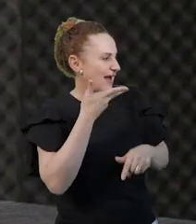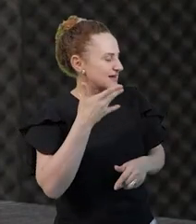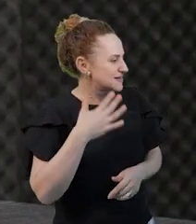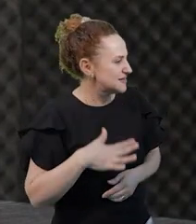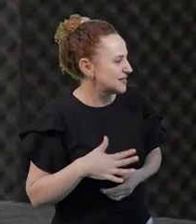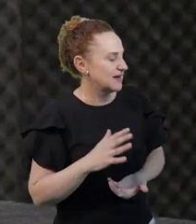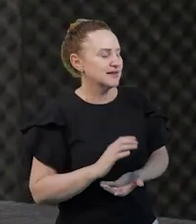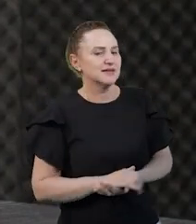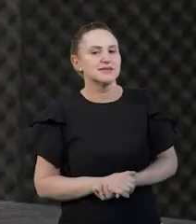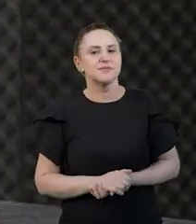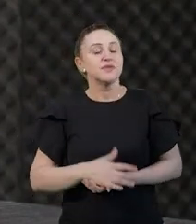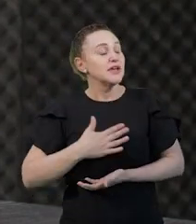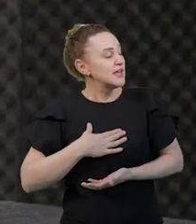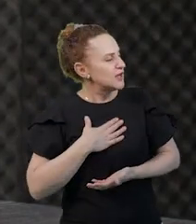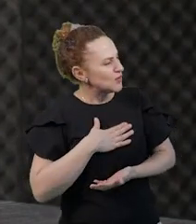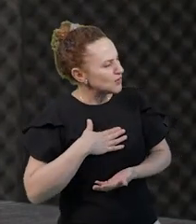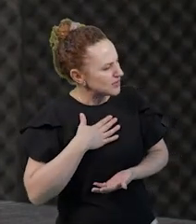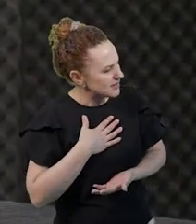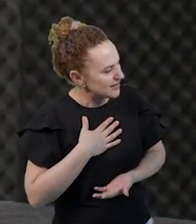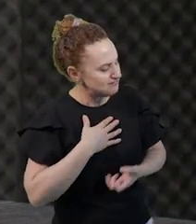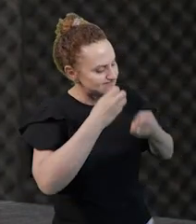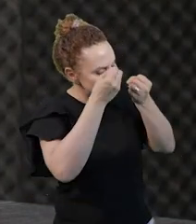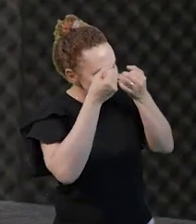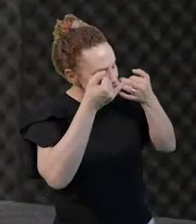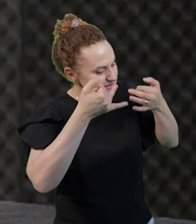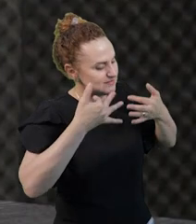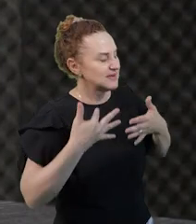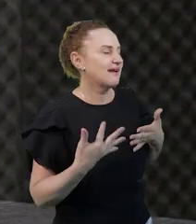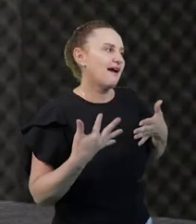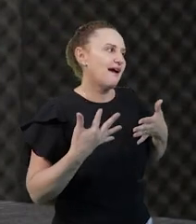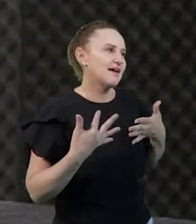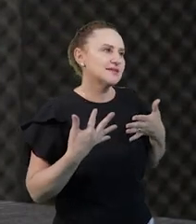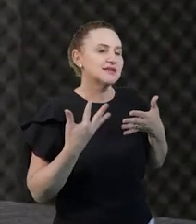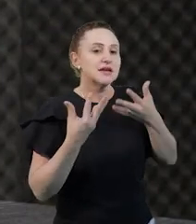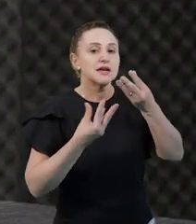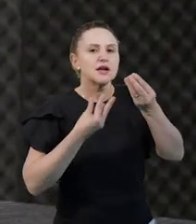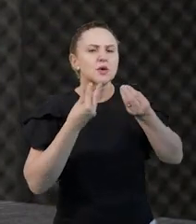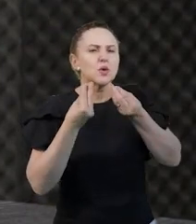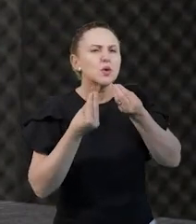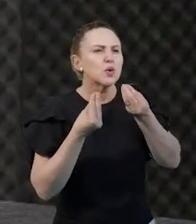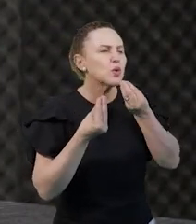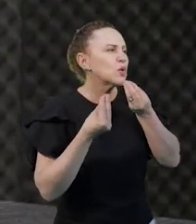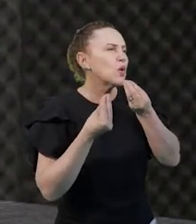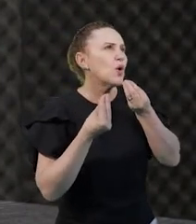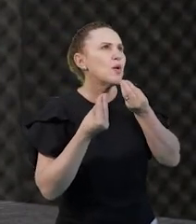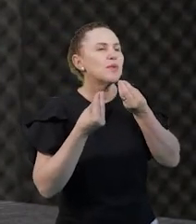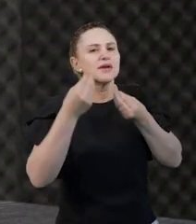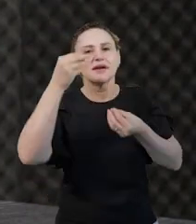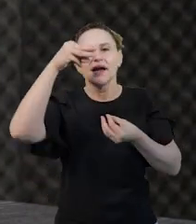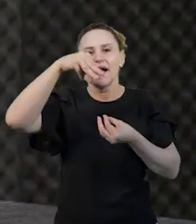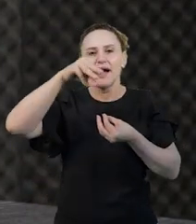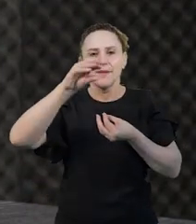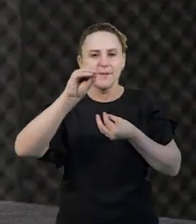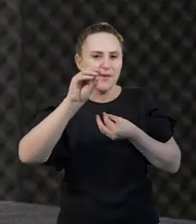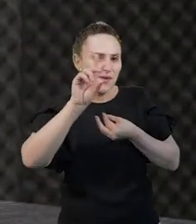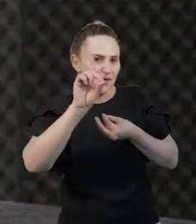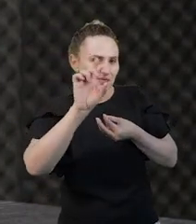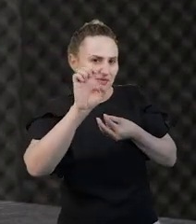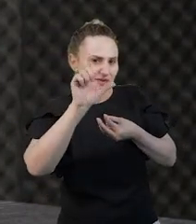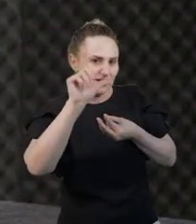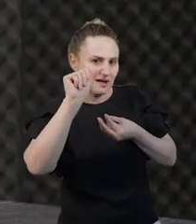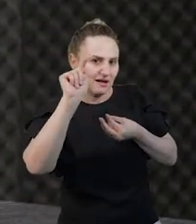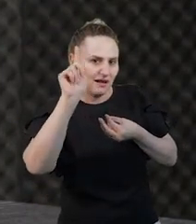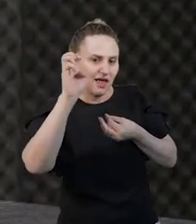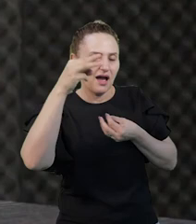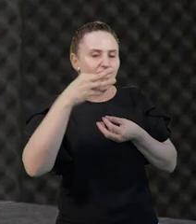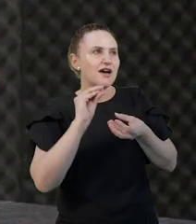sentido, gostaria de ouvi-lo falar sobre a possibilidade de adoção da modelagem matemática com as crianças, né? Nos anos